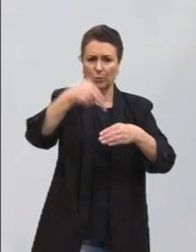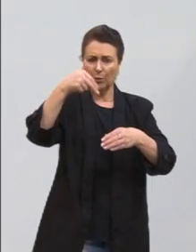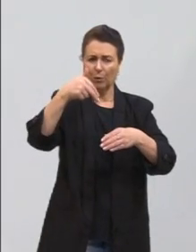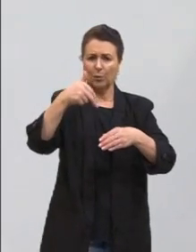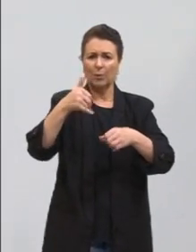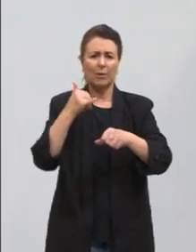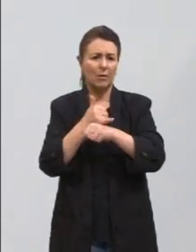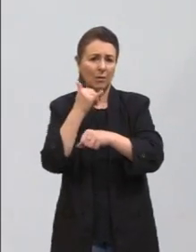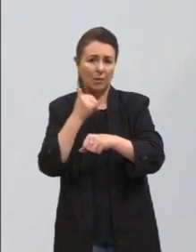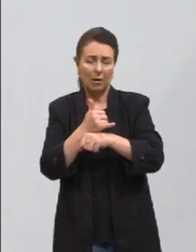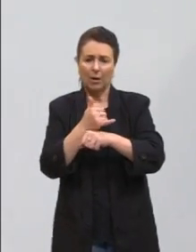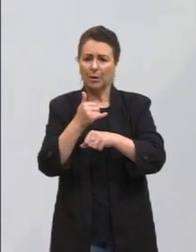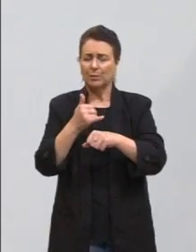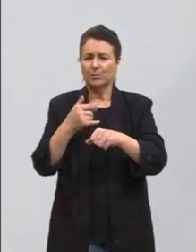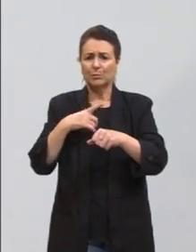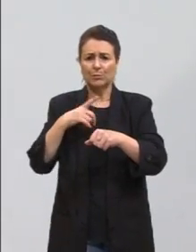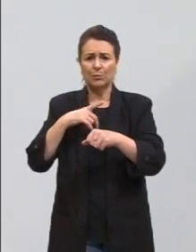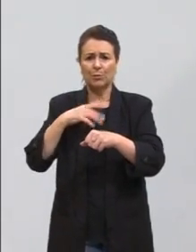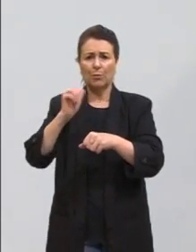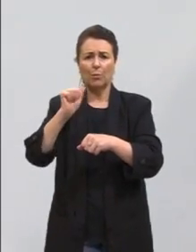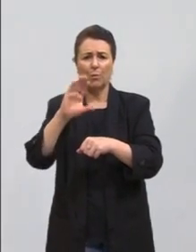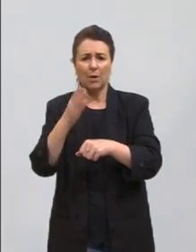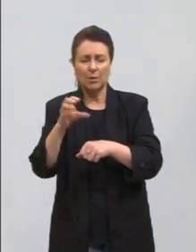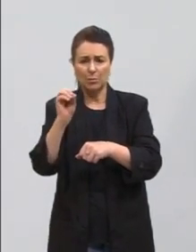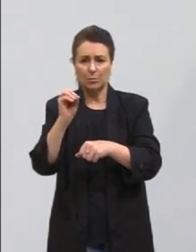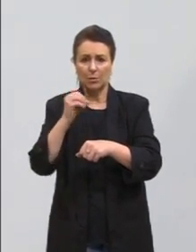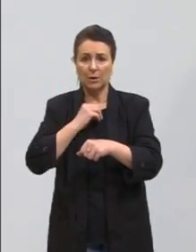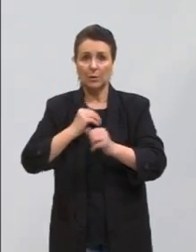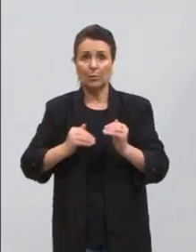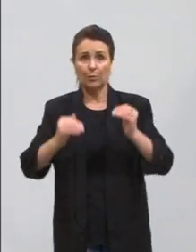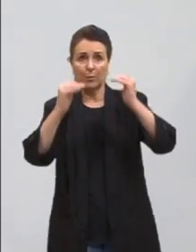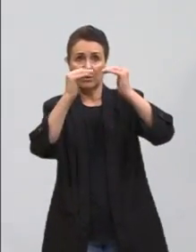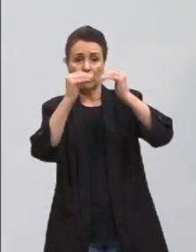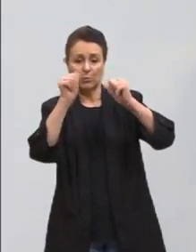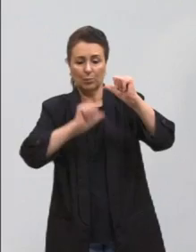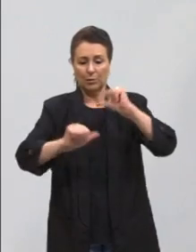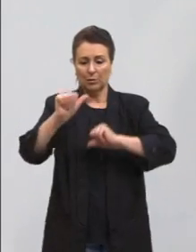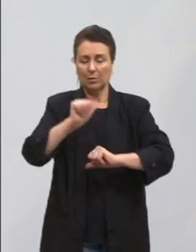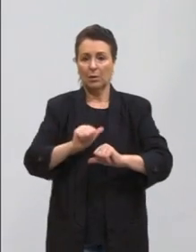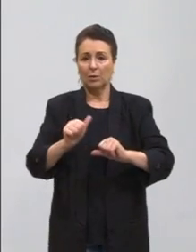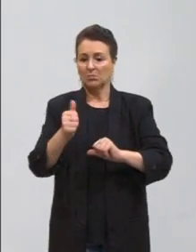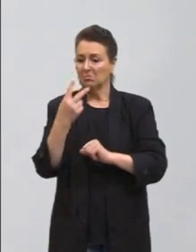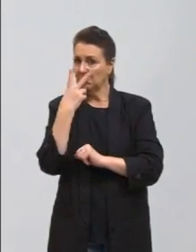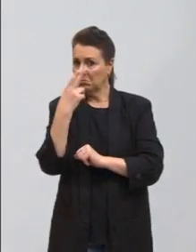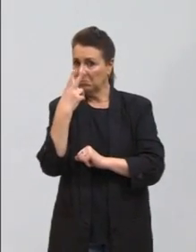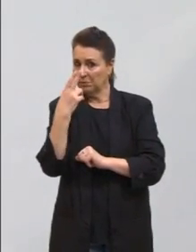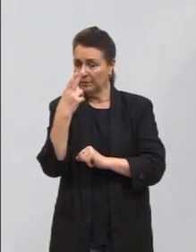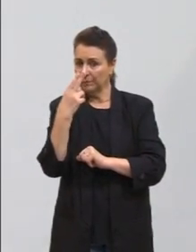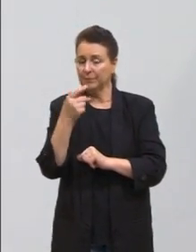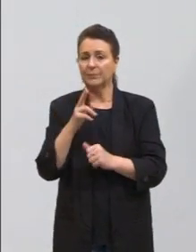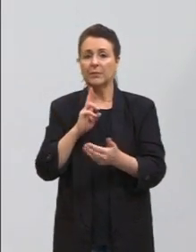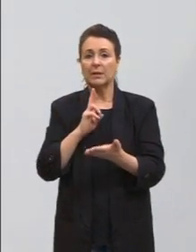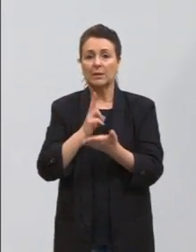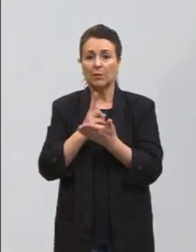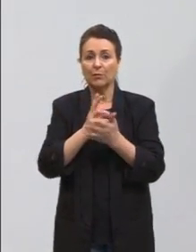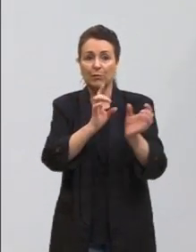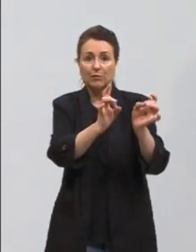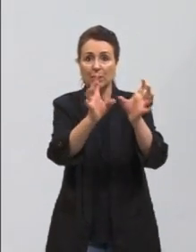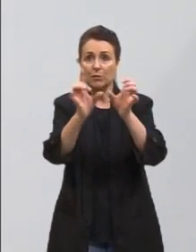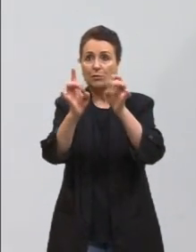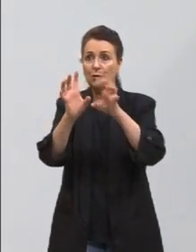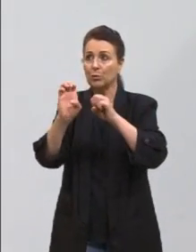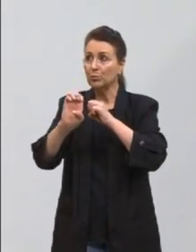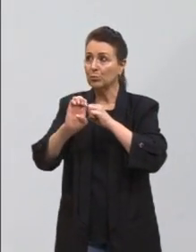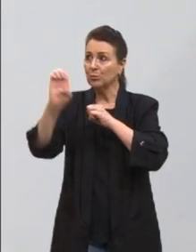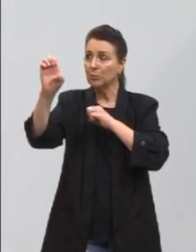produtos transgênicos. Eles têm um padrão de qualidade muito igual, que na grande maioria são exportados. Então também